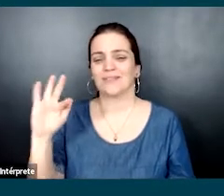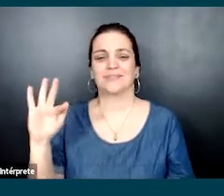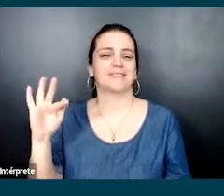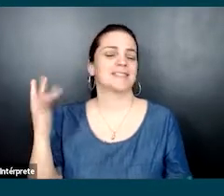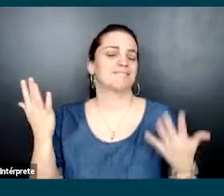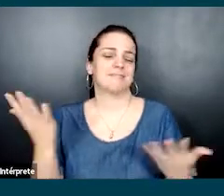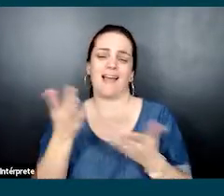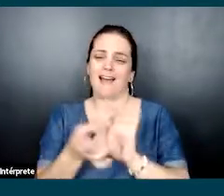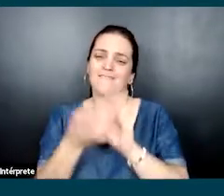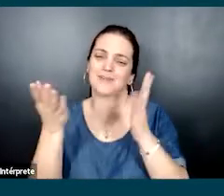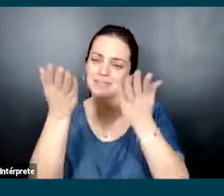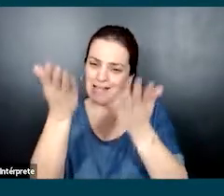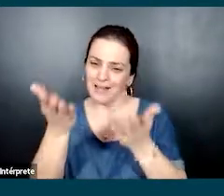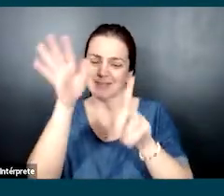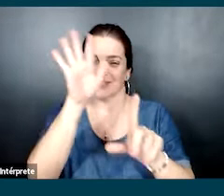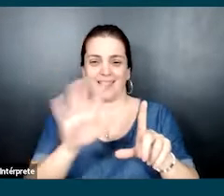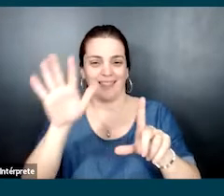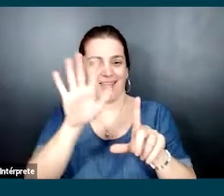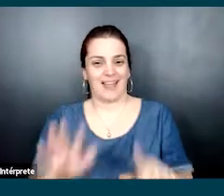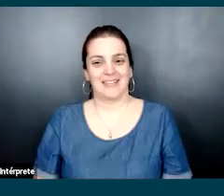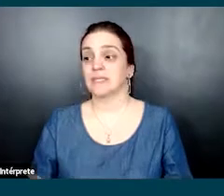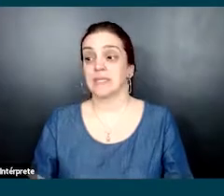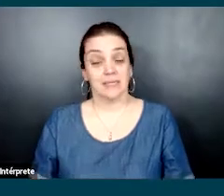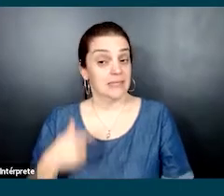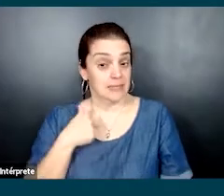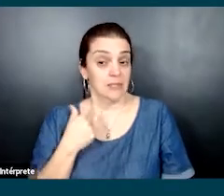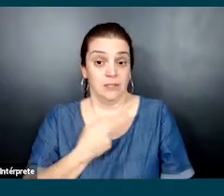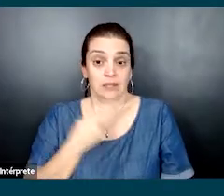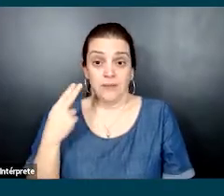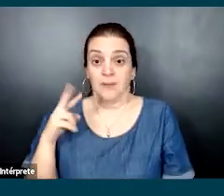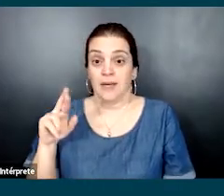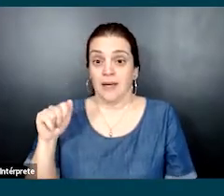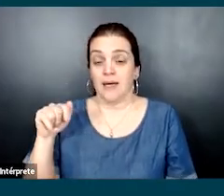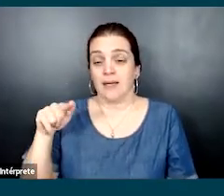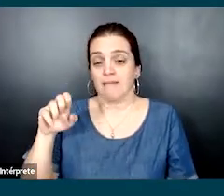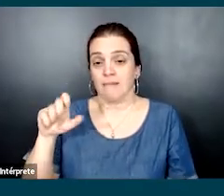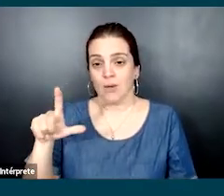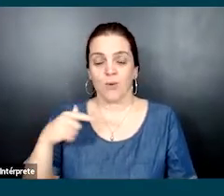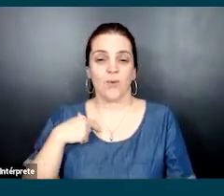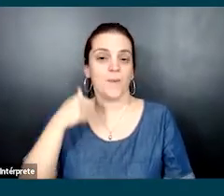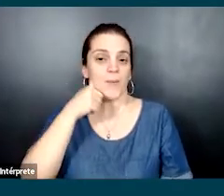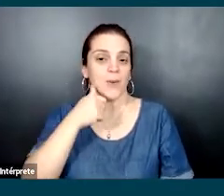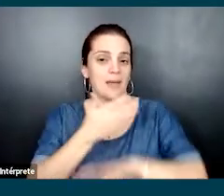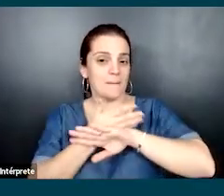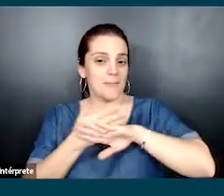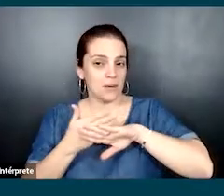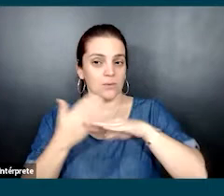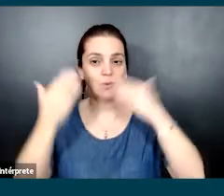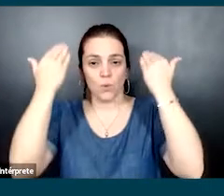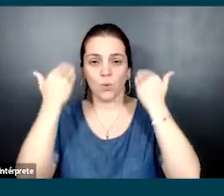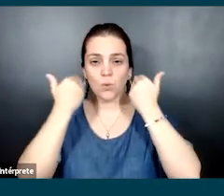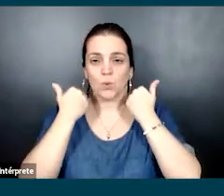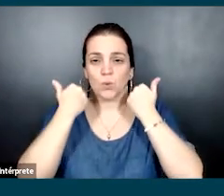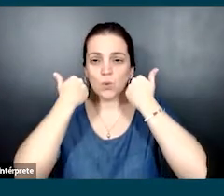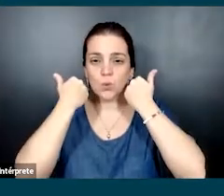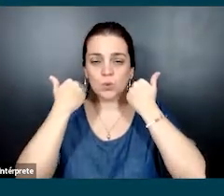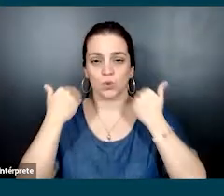muito à vontade para compartilhar a tela e a sessão é toda sua. Como a Nay falou, eu sou a Raquel, eu sou uma mulher branca, do